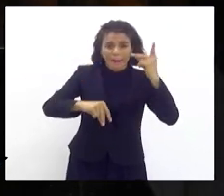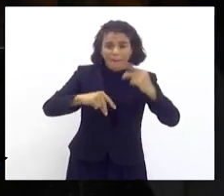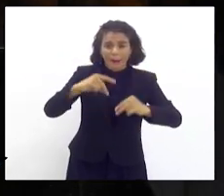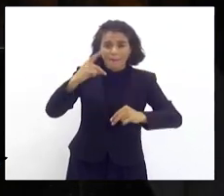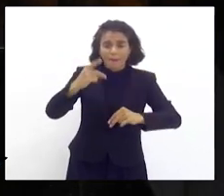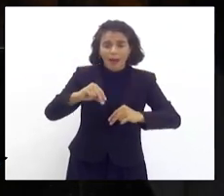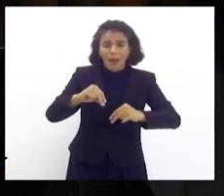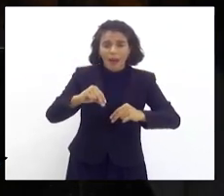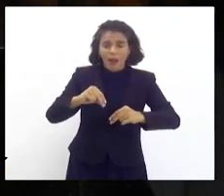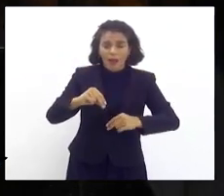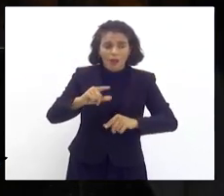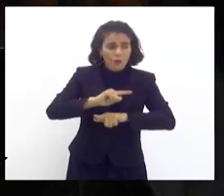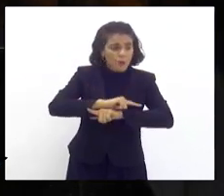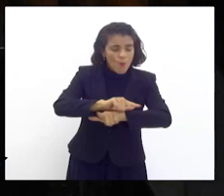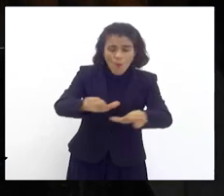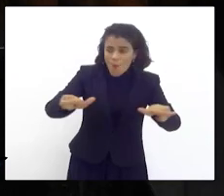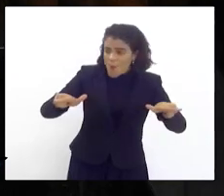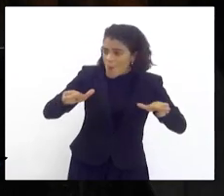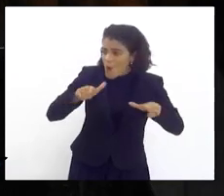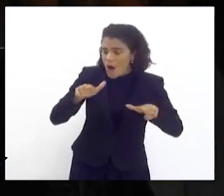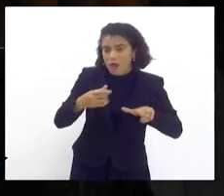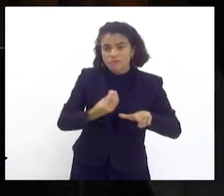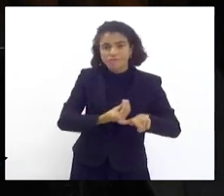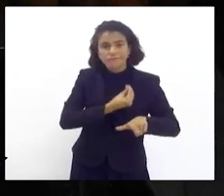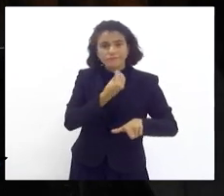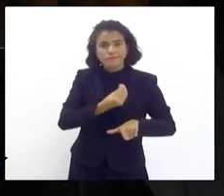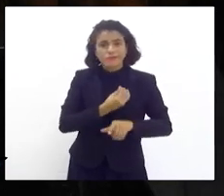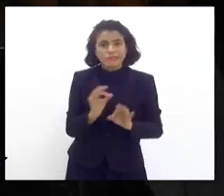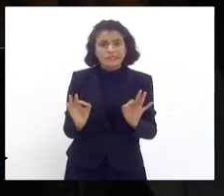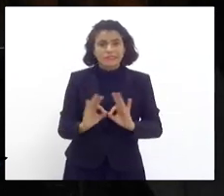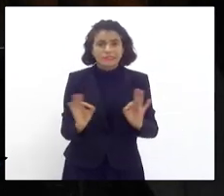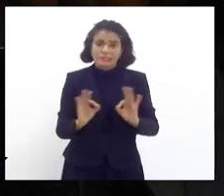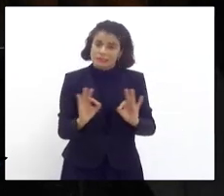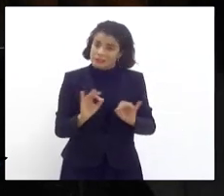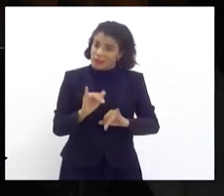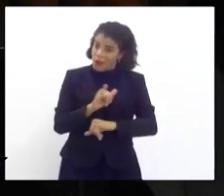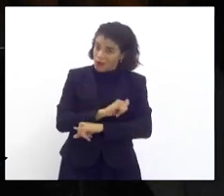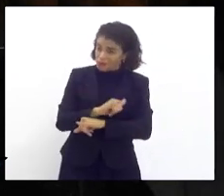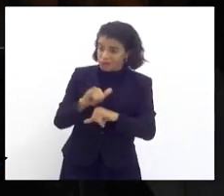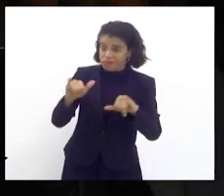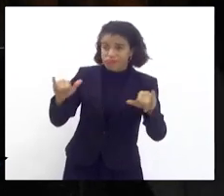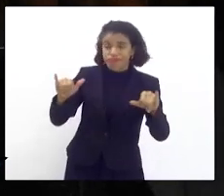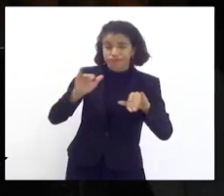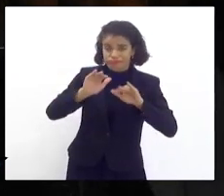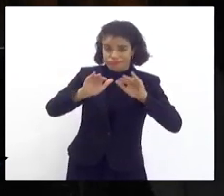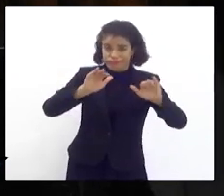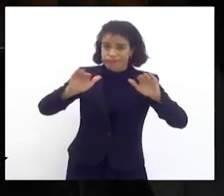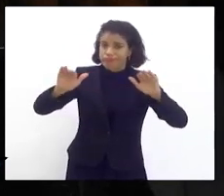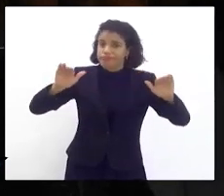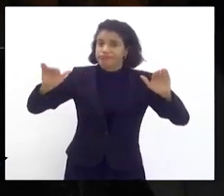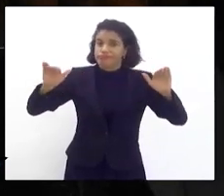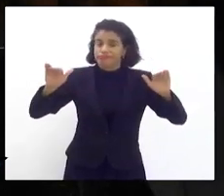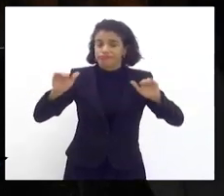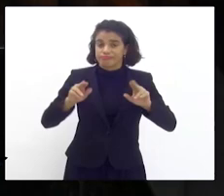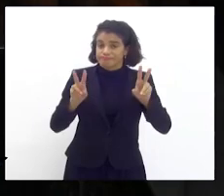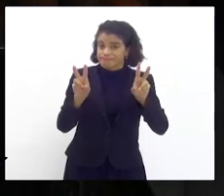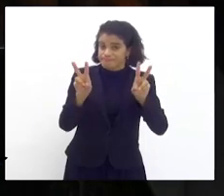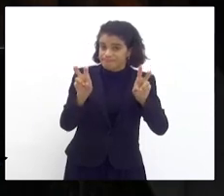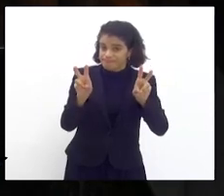não aparecem. Então, eu queria chamar atenção para essa questão.